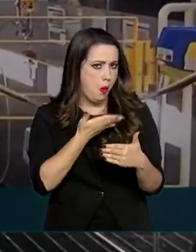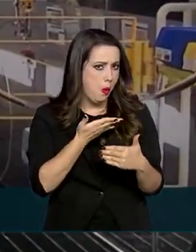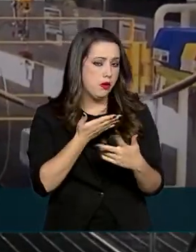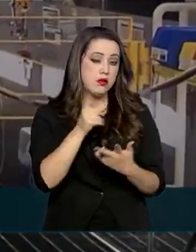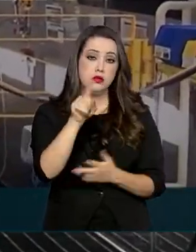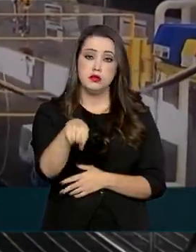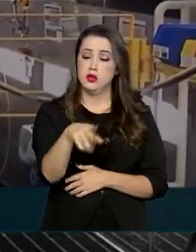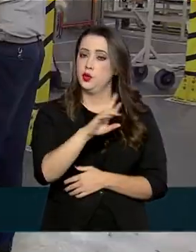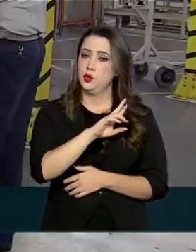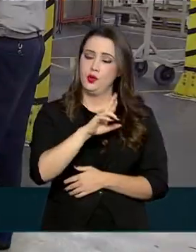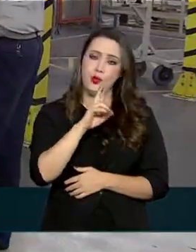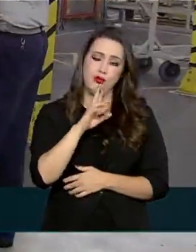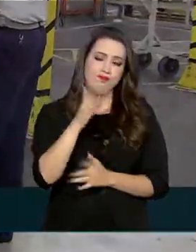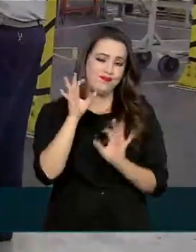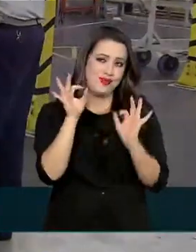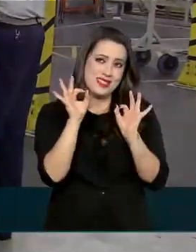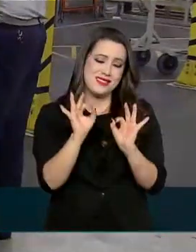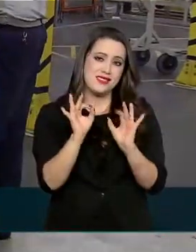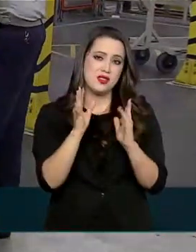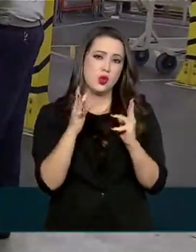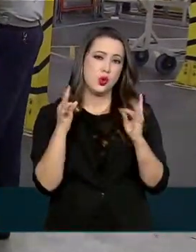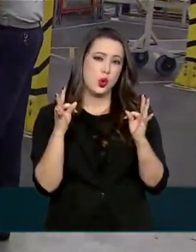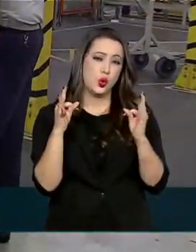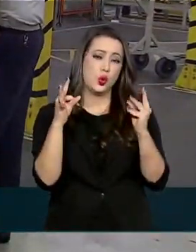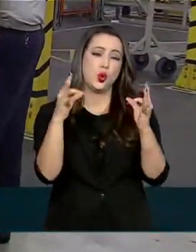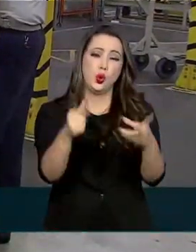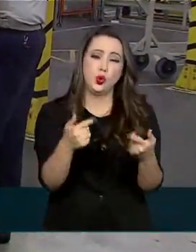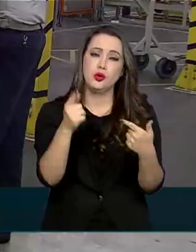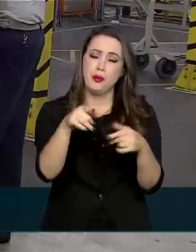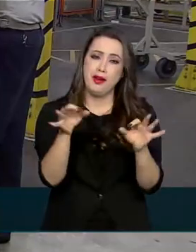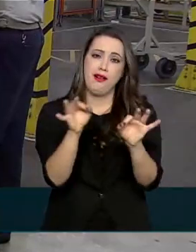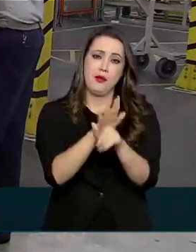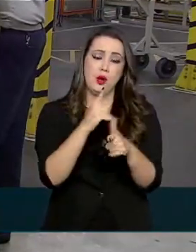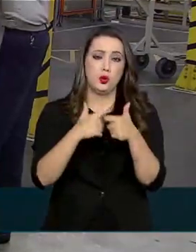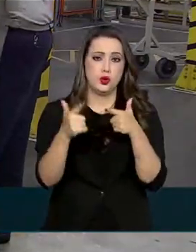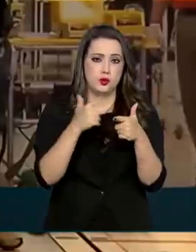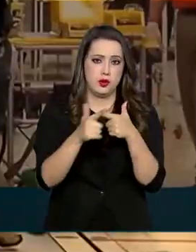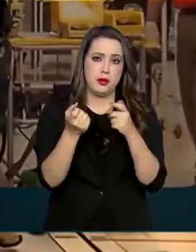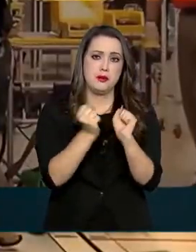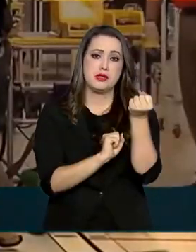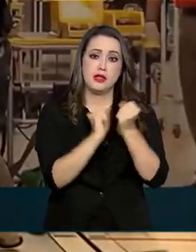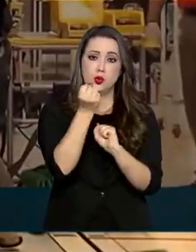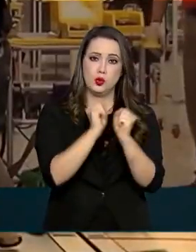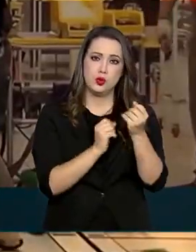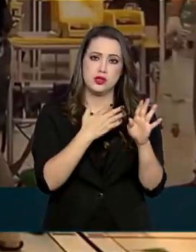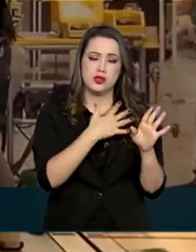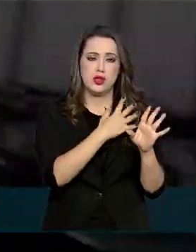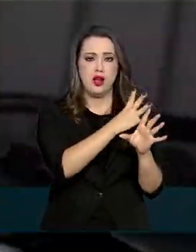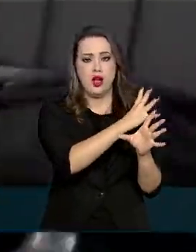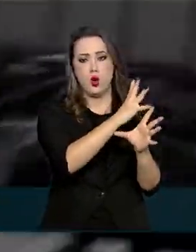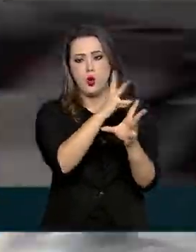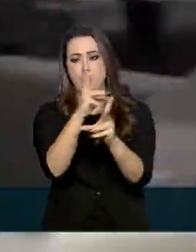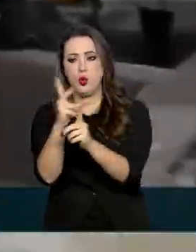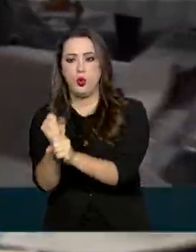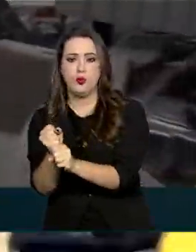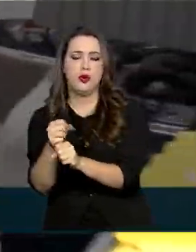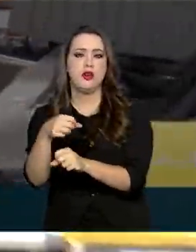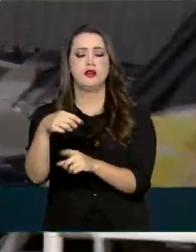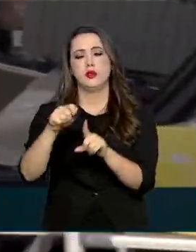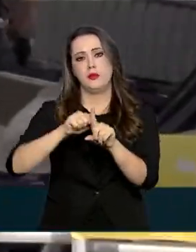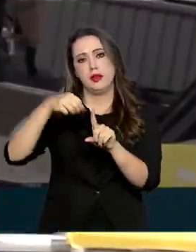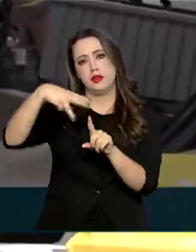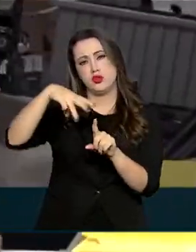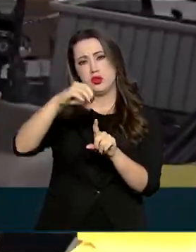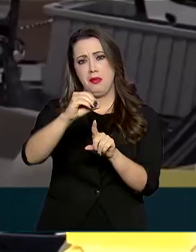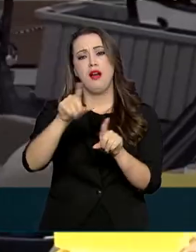não foi suficiente para eliminar todas as perdas da indústria acumuladas em março e abril,